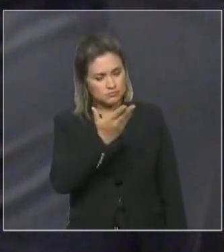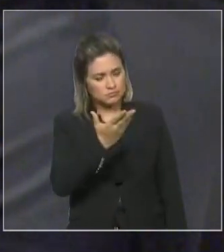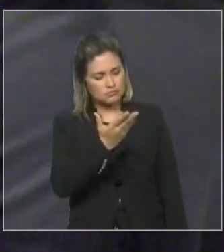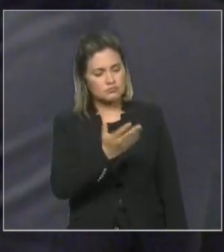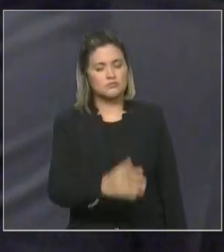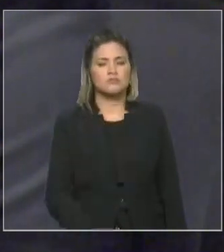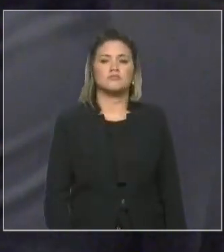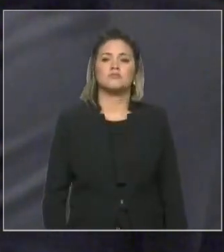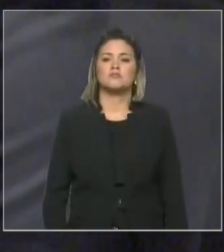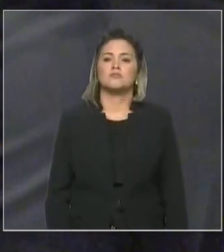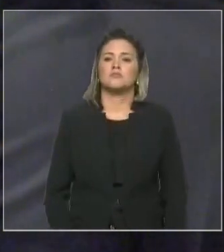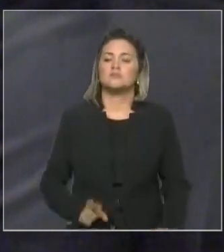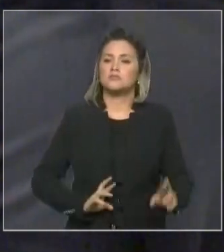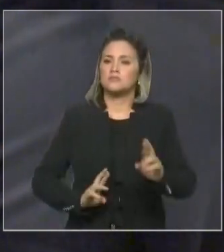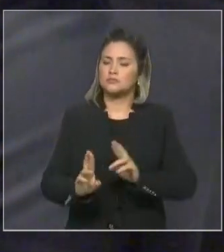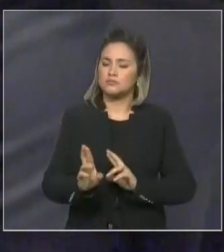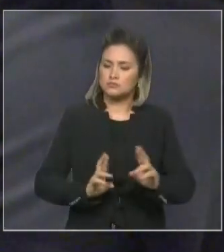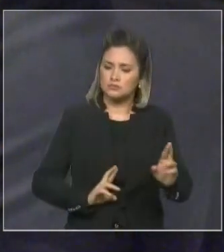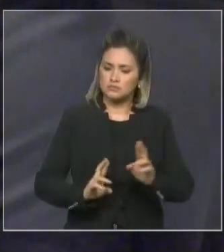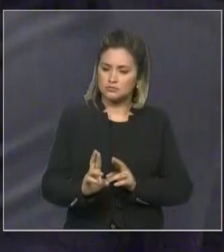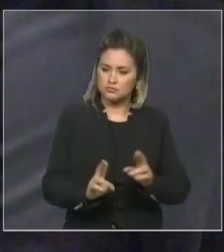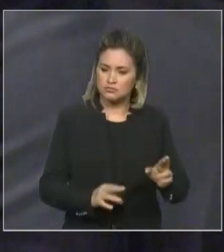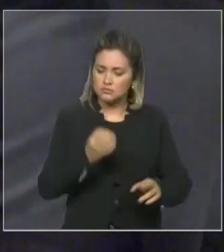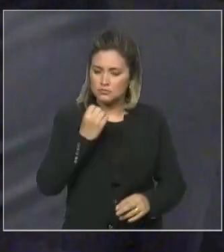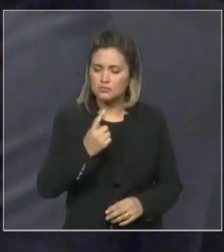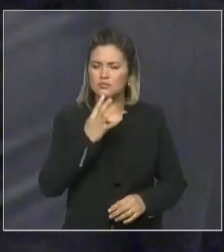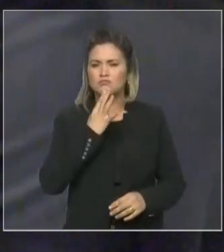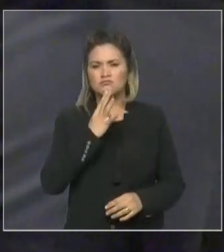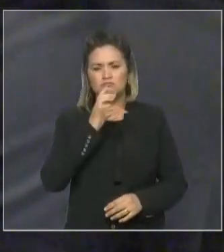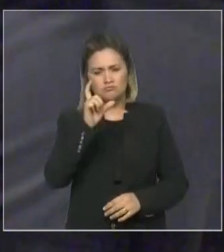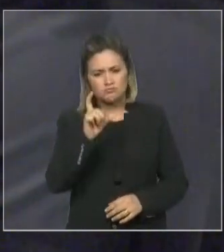Nós que temos uma relação com isso, a sua história política,